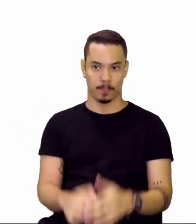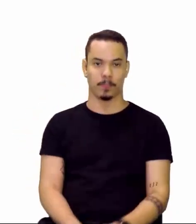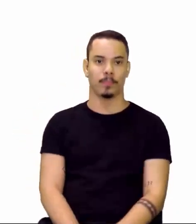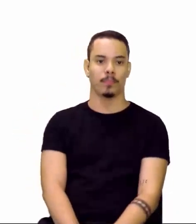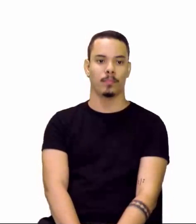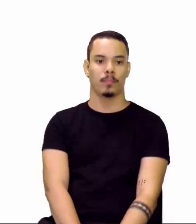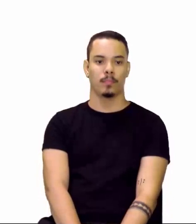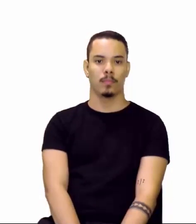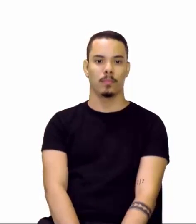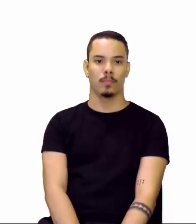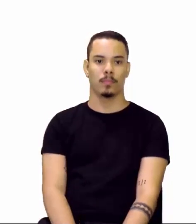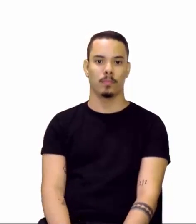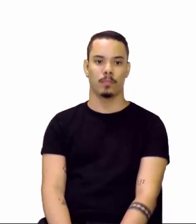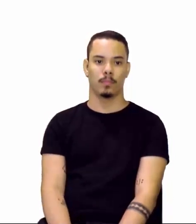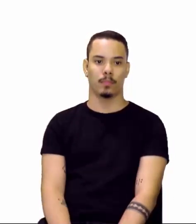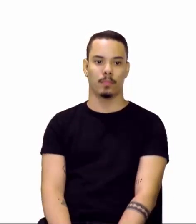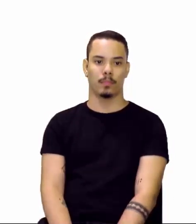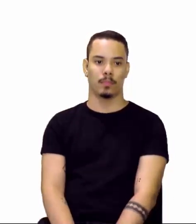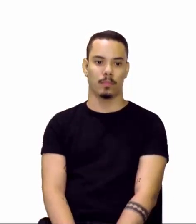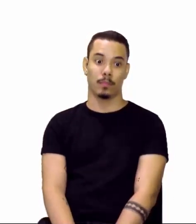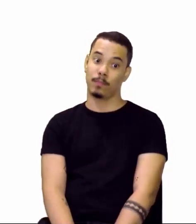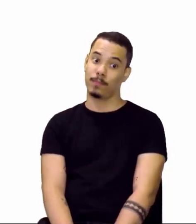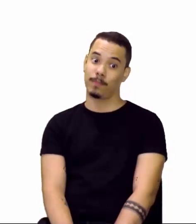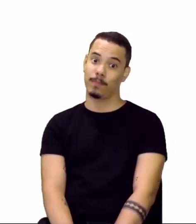meu caro aluno, você aí,